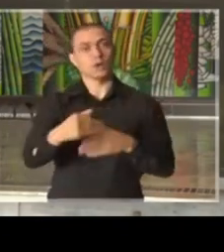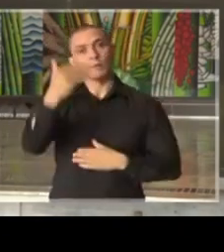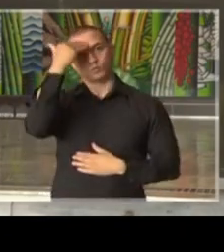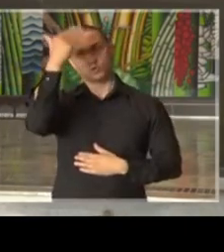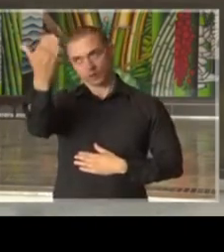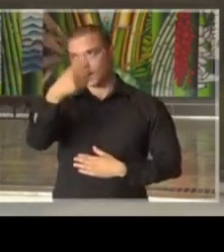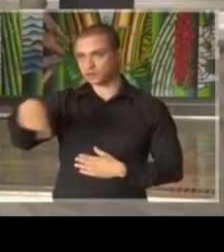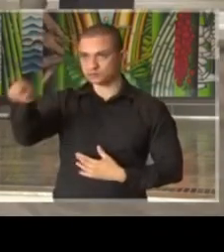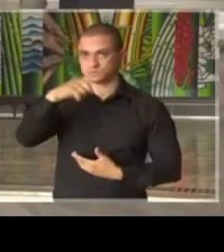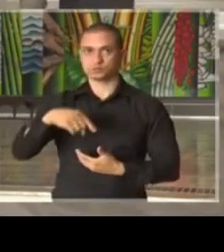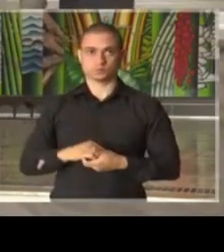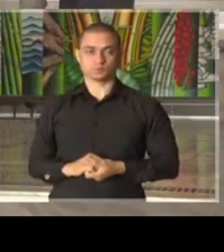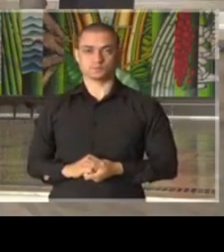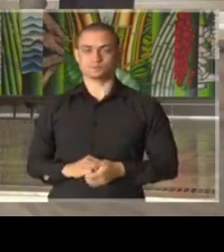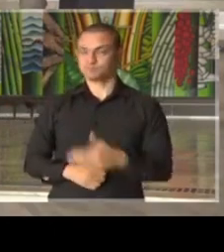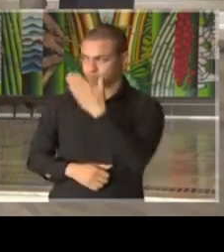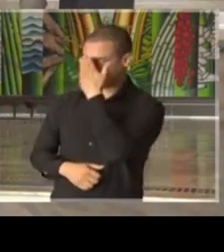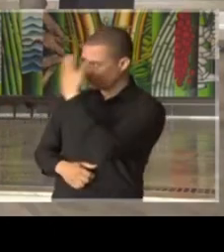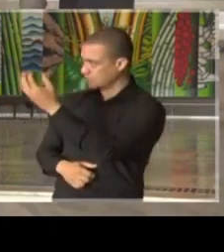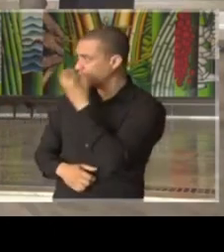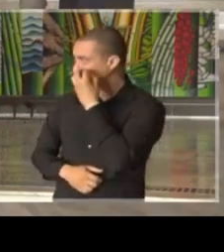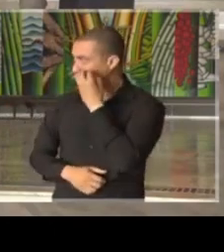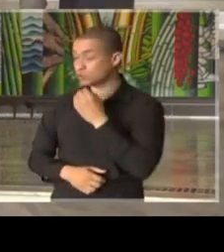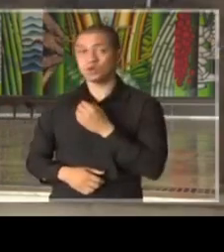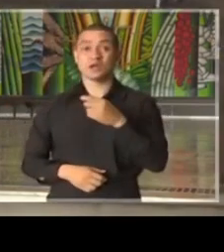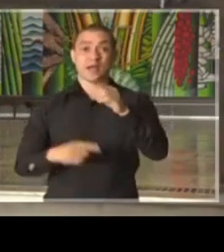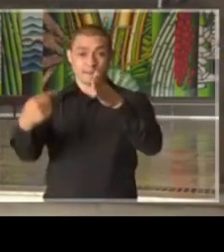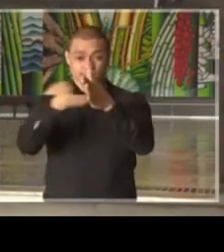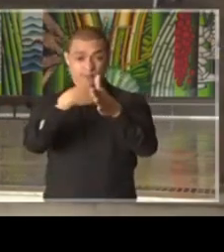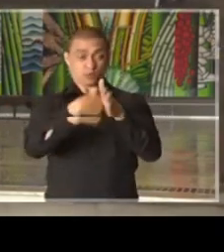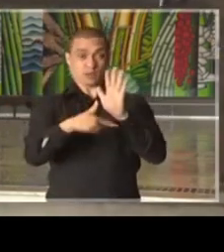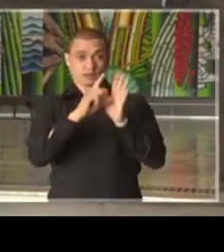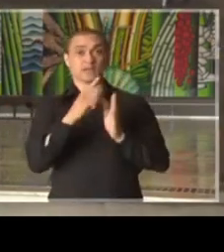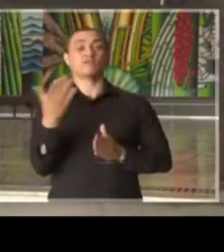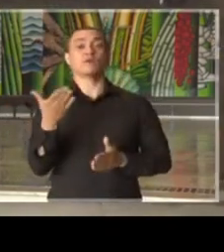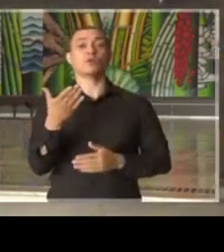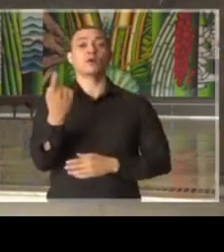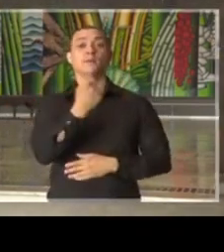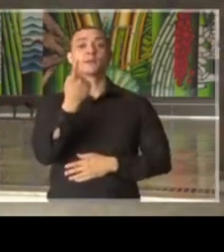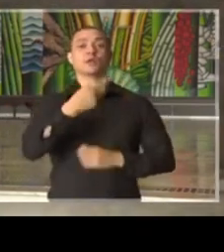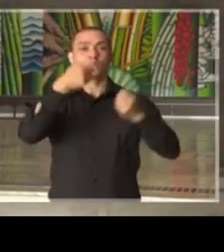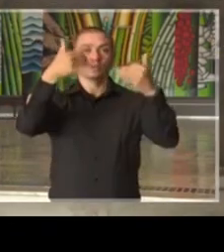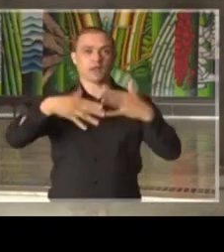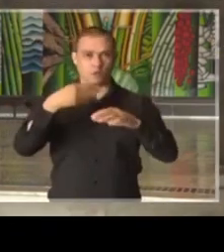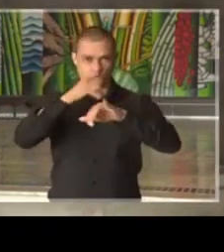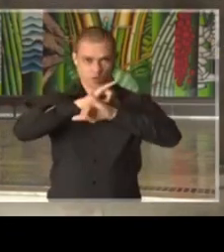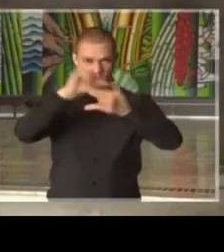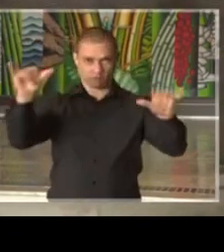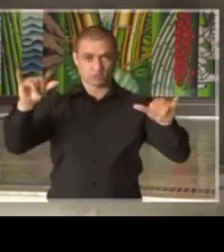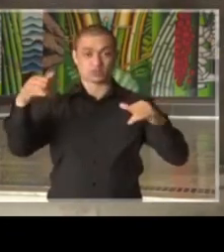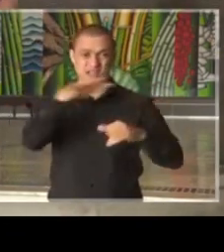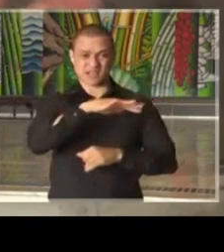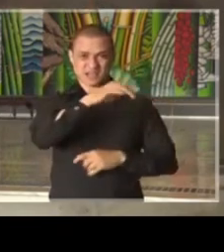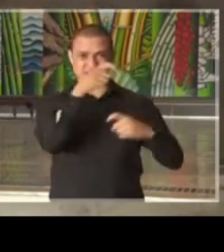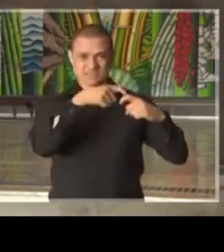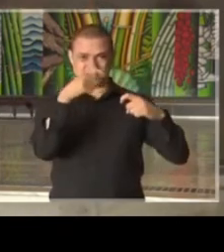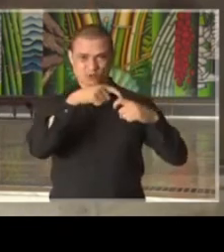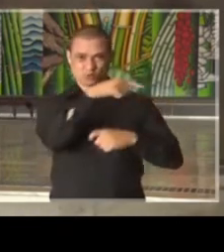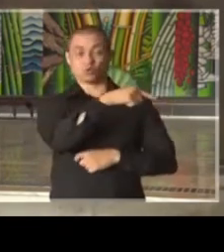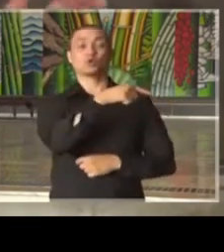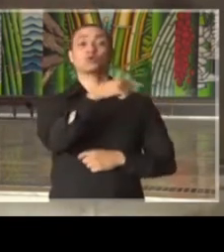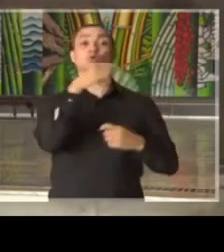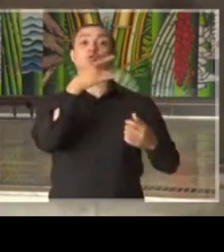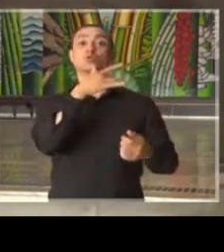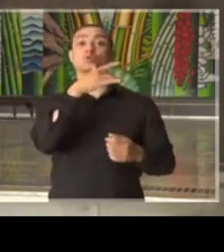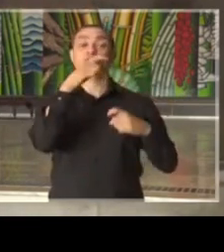todos vocês. Obrigado, Bruno. Antes das perguntas, vamos agora a um informe da saúde com o doutor Zé